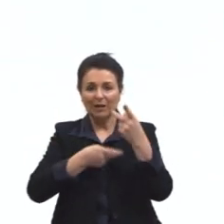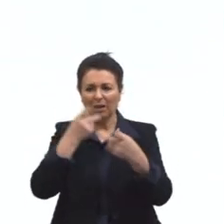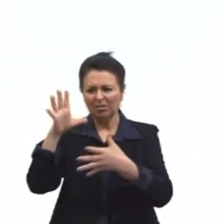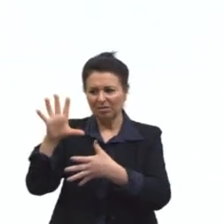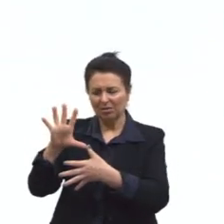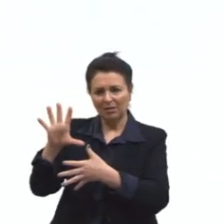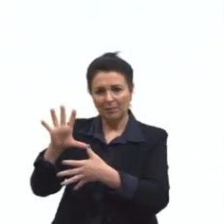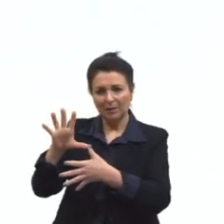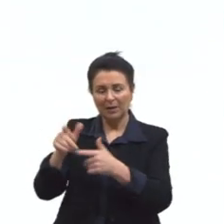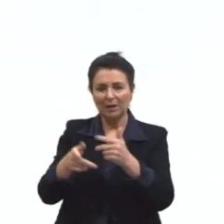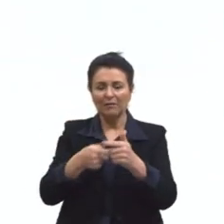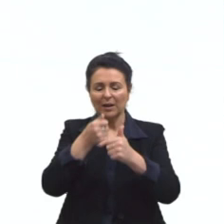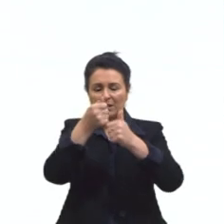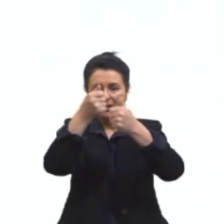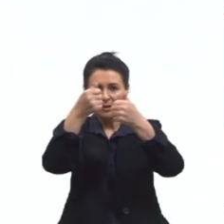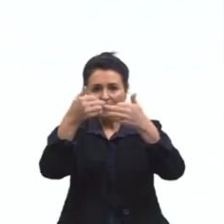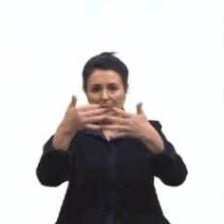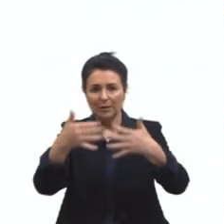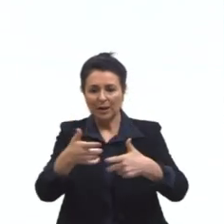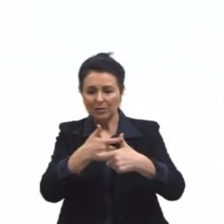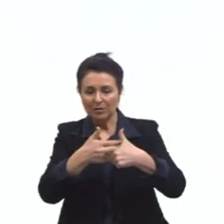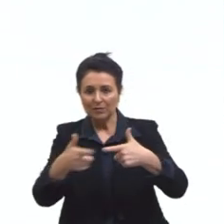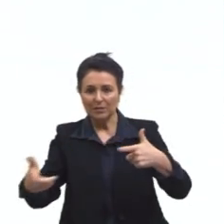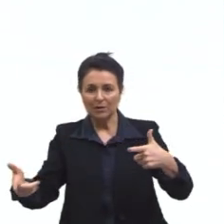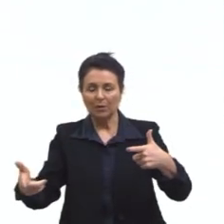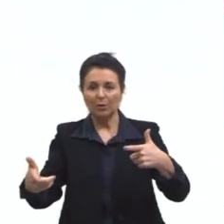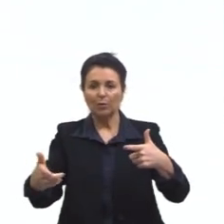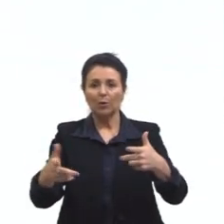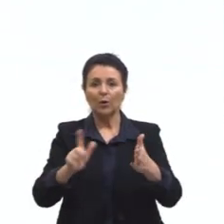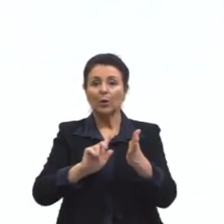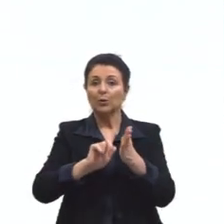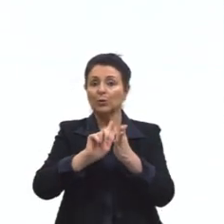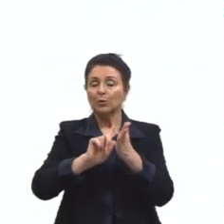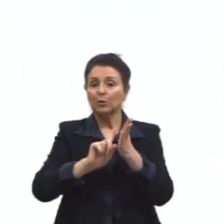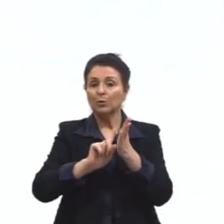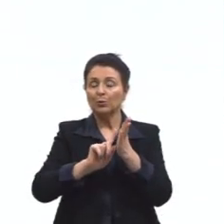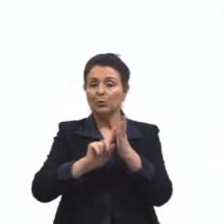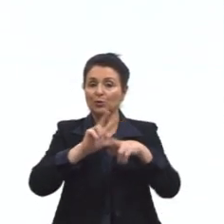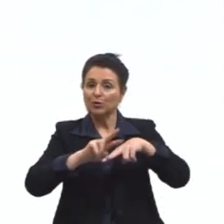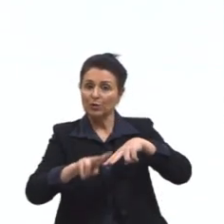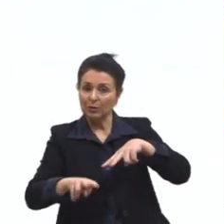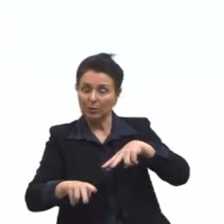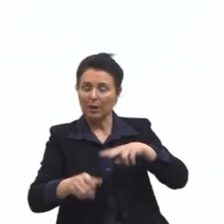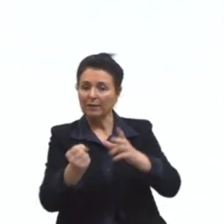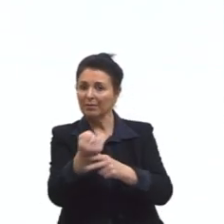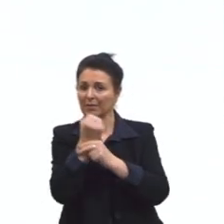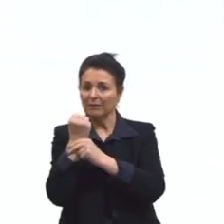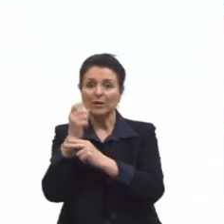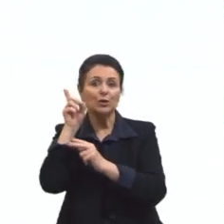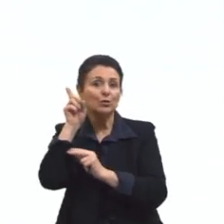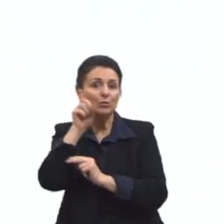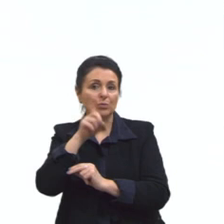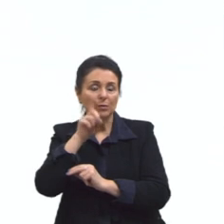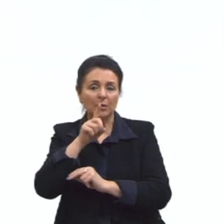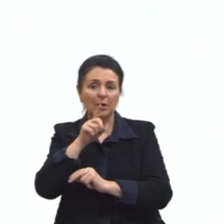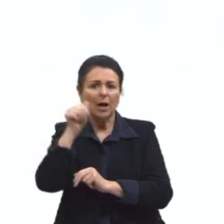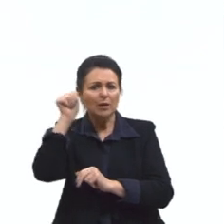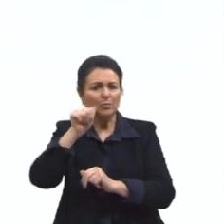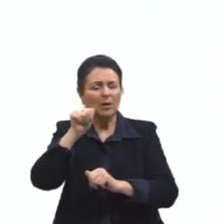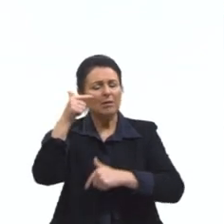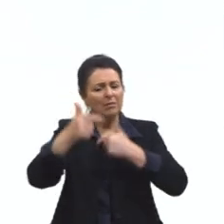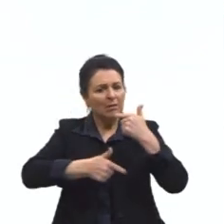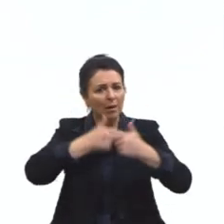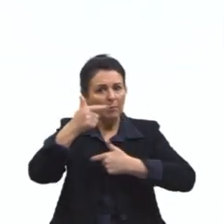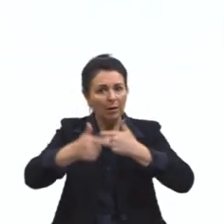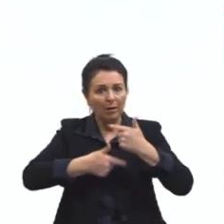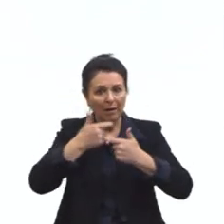da divisão de gênero, da divisão do trabalho. Ela vai defender que, nos Estados Unidos, por exemplo, as mulheres faziam trabalhos pesados na